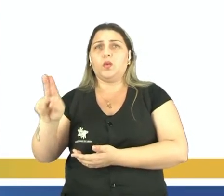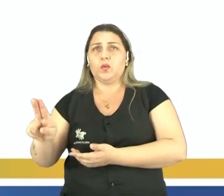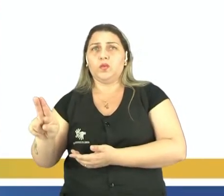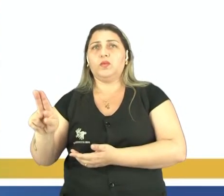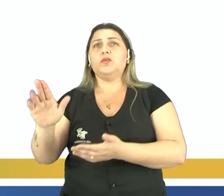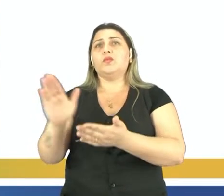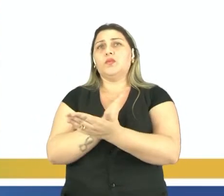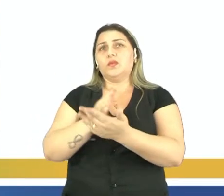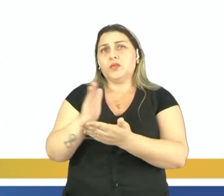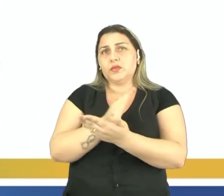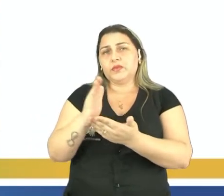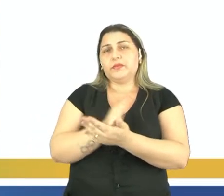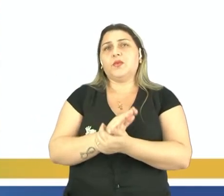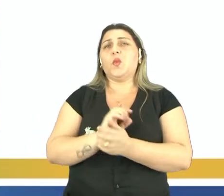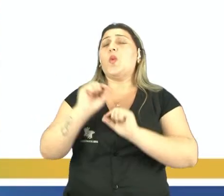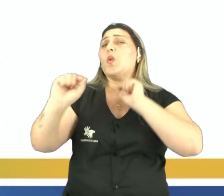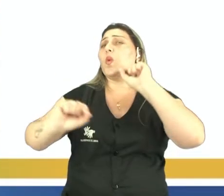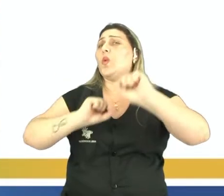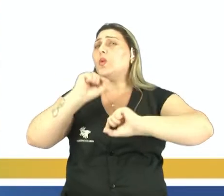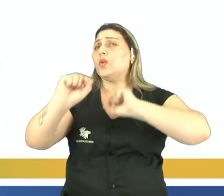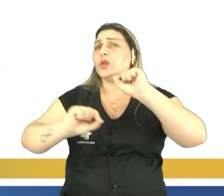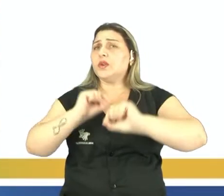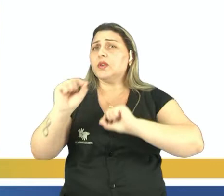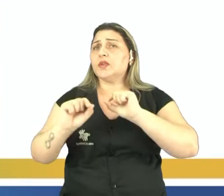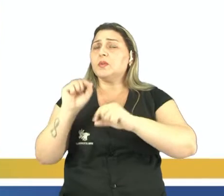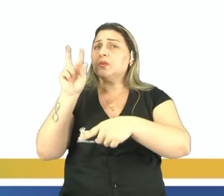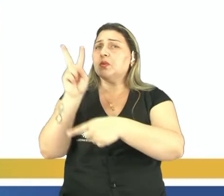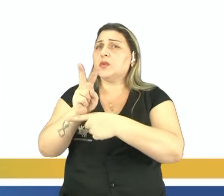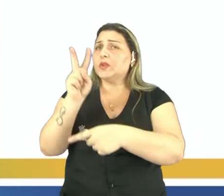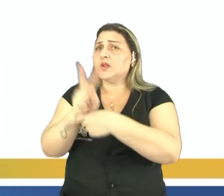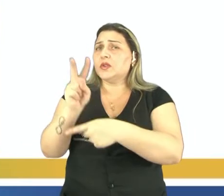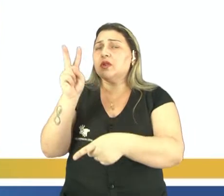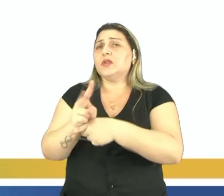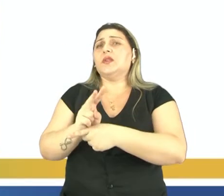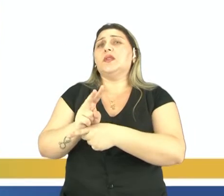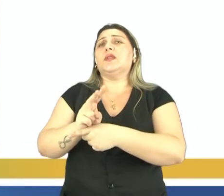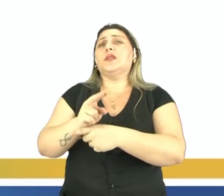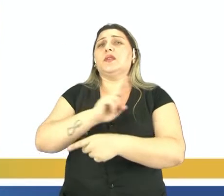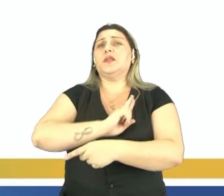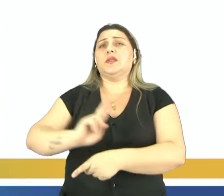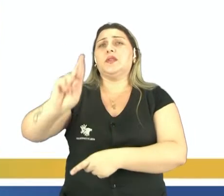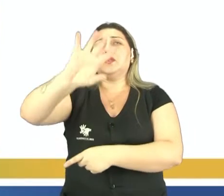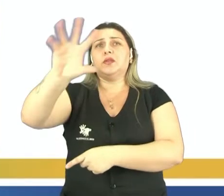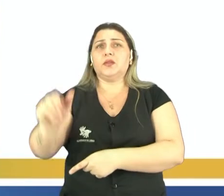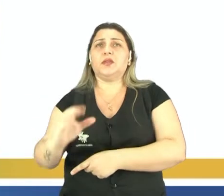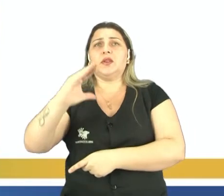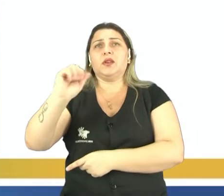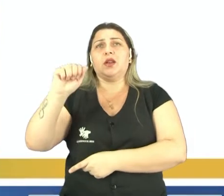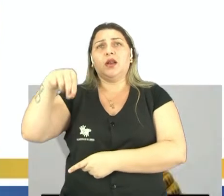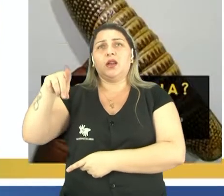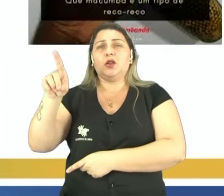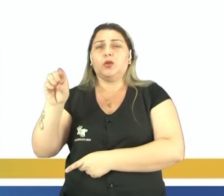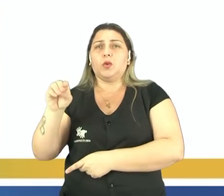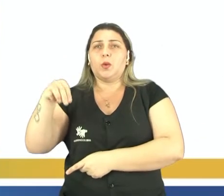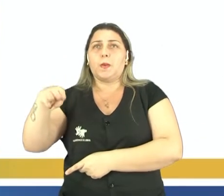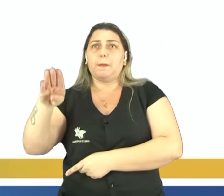são as entidades protetivas da religião africana. O candomblé, o que é?